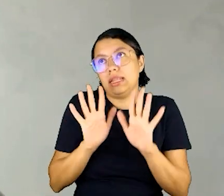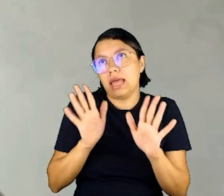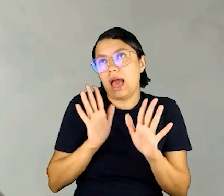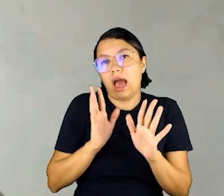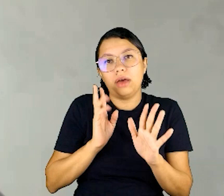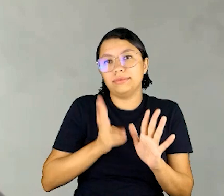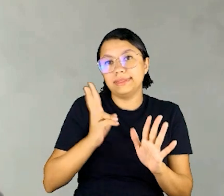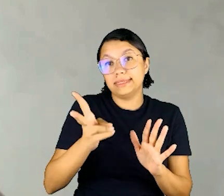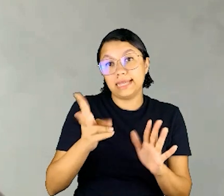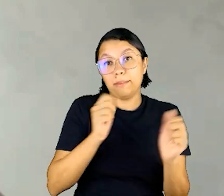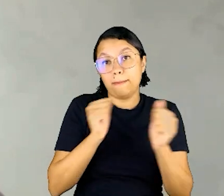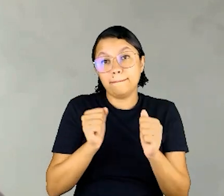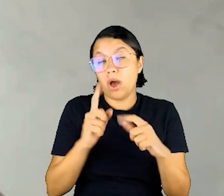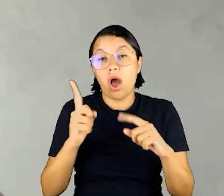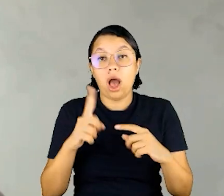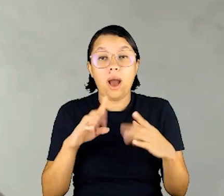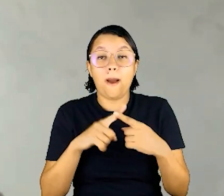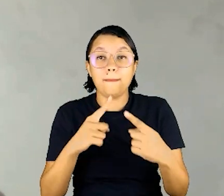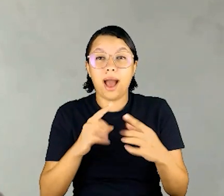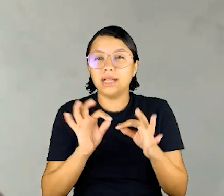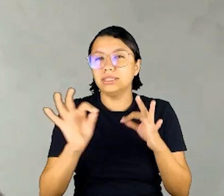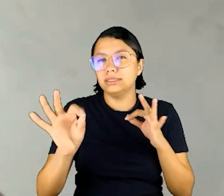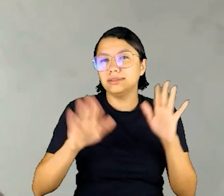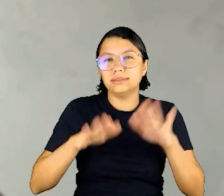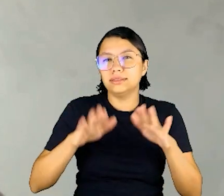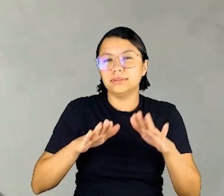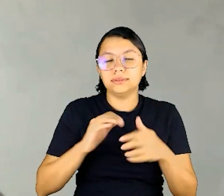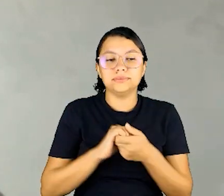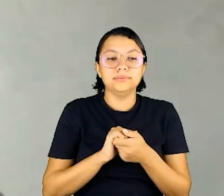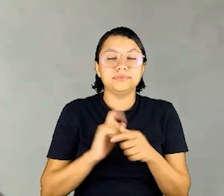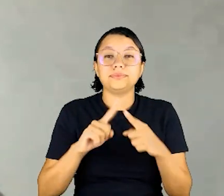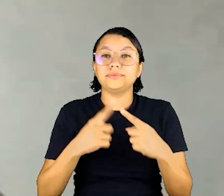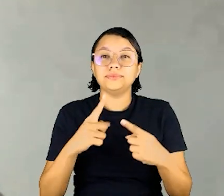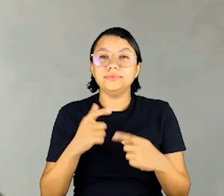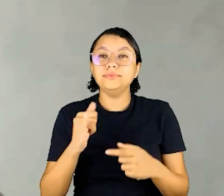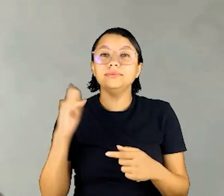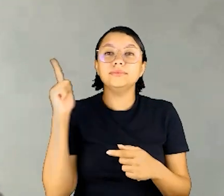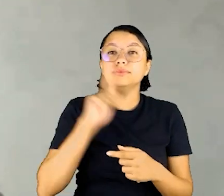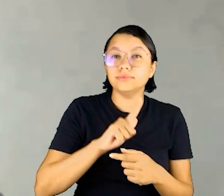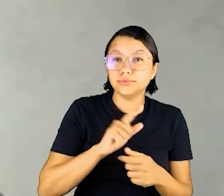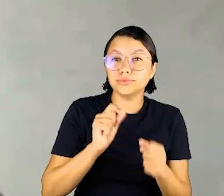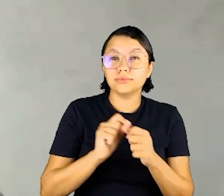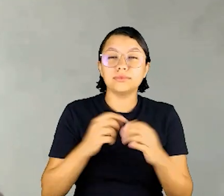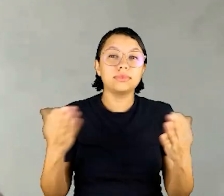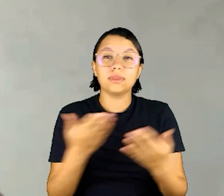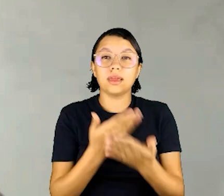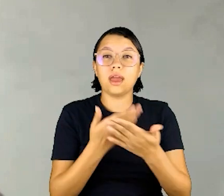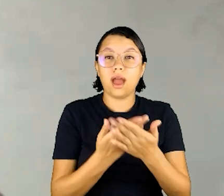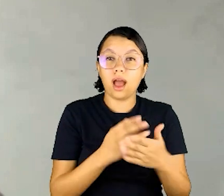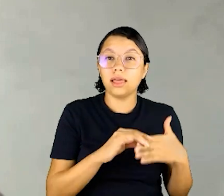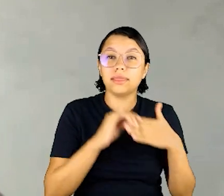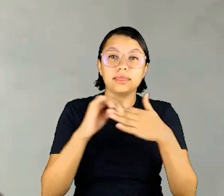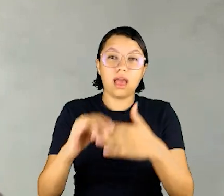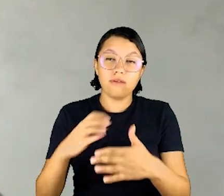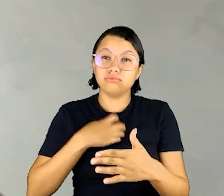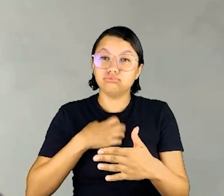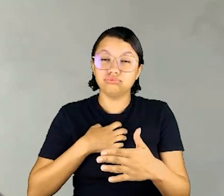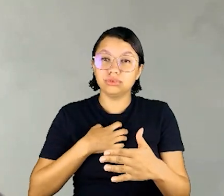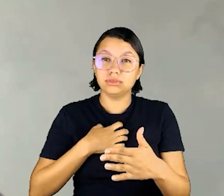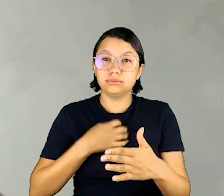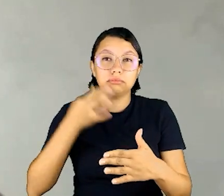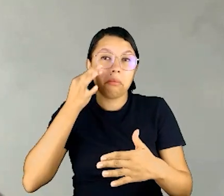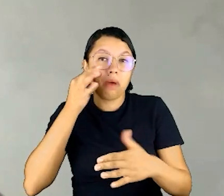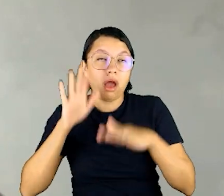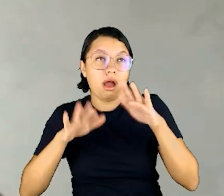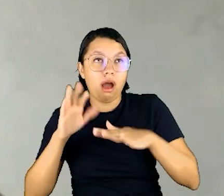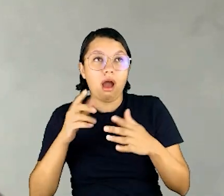é claro que nem sempre é possível, até pelas distâncias e impossibilidade de locomoção, mas se nós conseguimos fazer essas aulas, levar essas